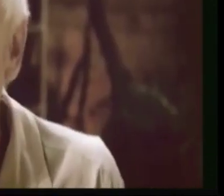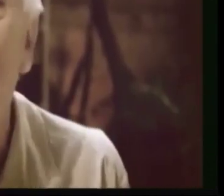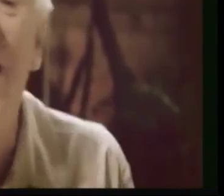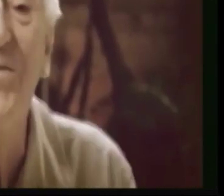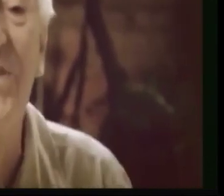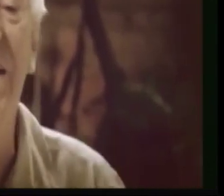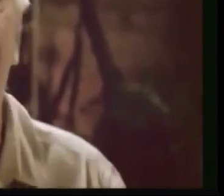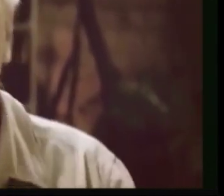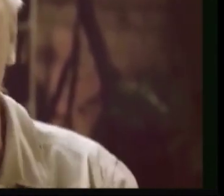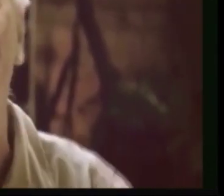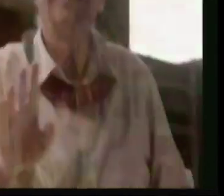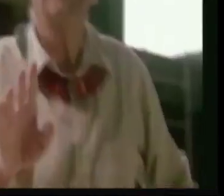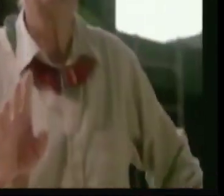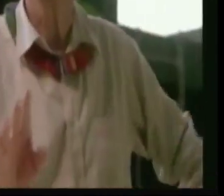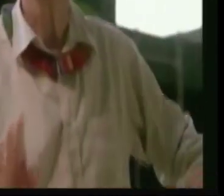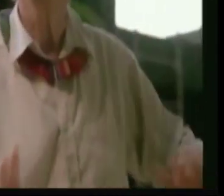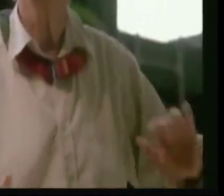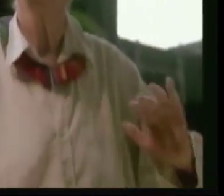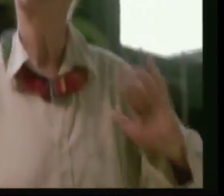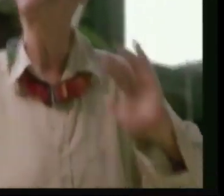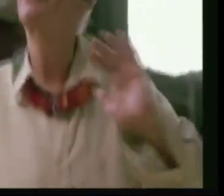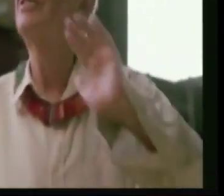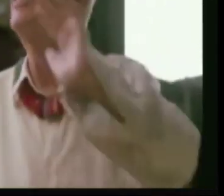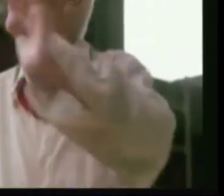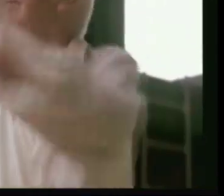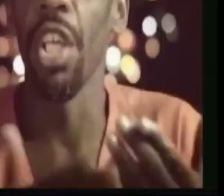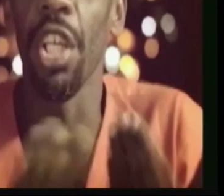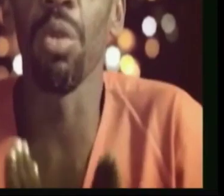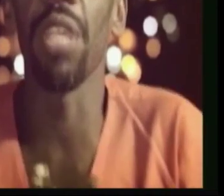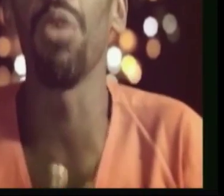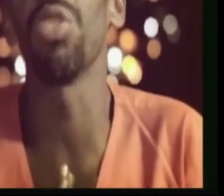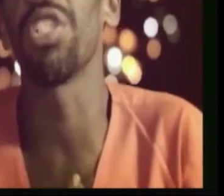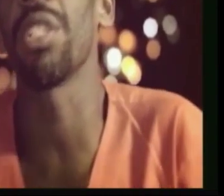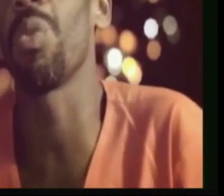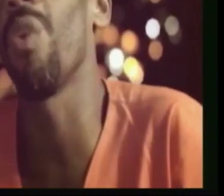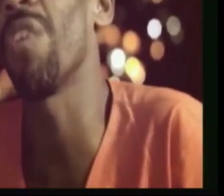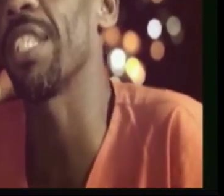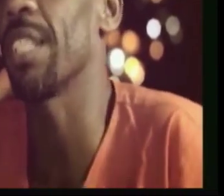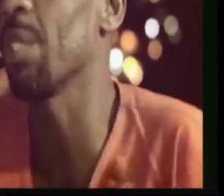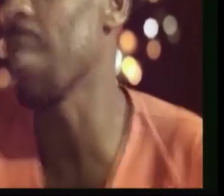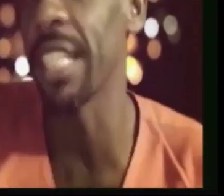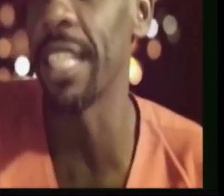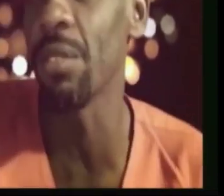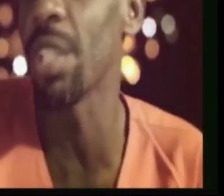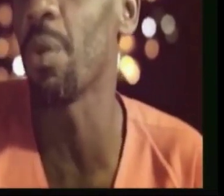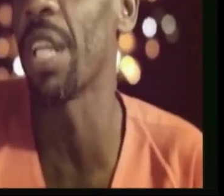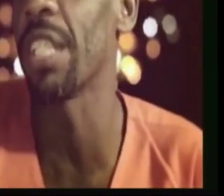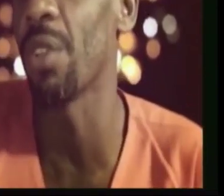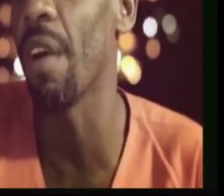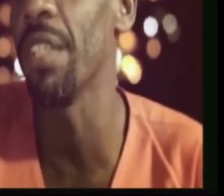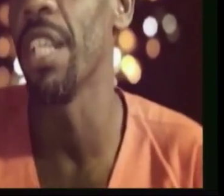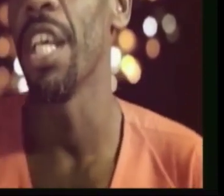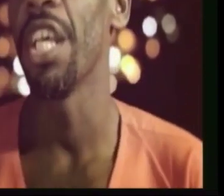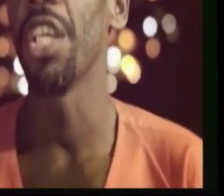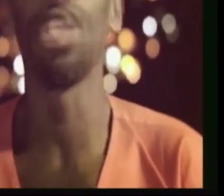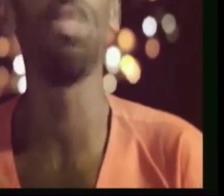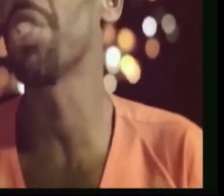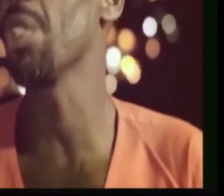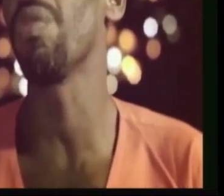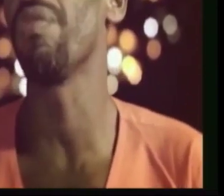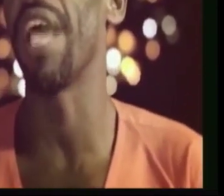para isso eu tenho que encontrar uma bossa nova. Eu tenho hoje, vou fazer 50 anos, tenho 49,